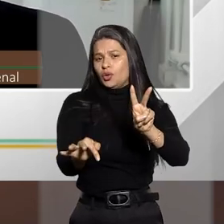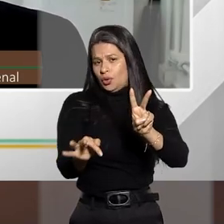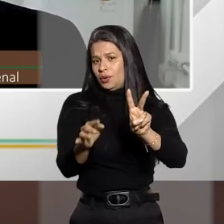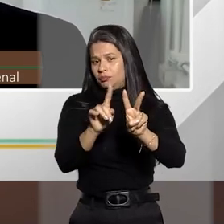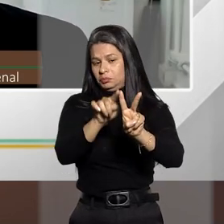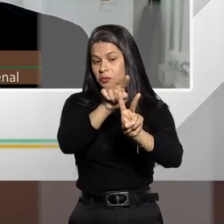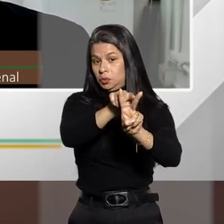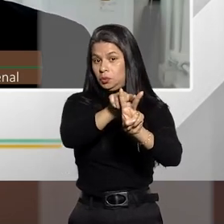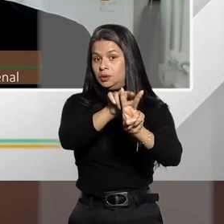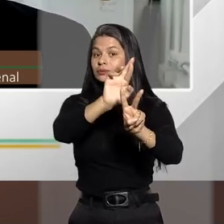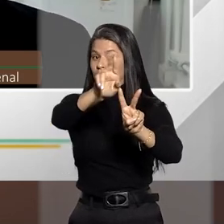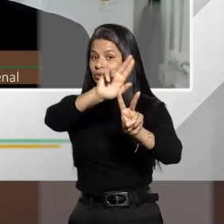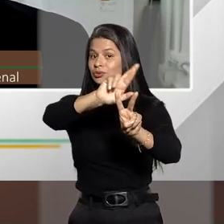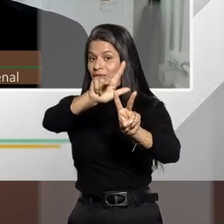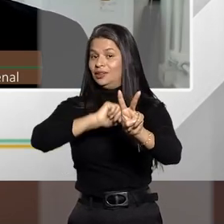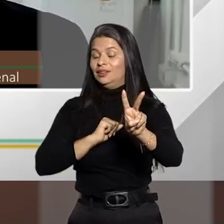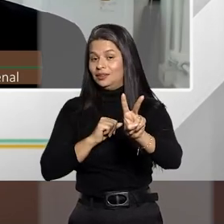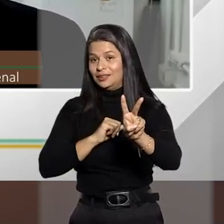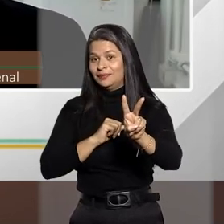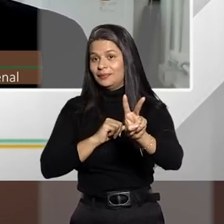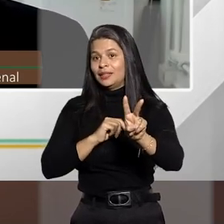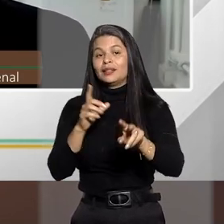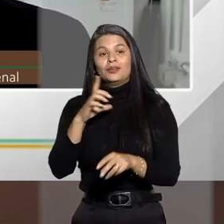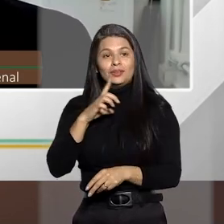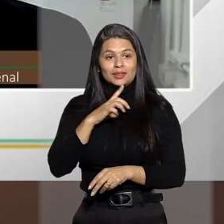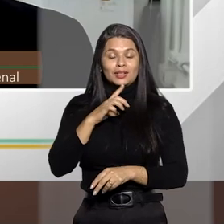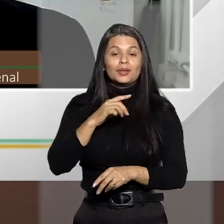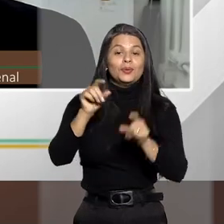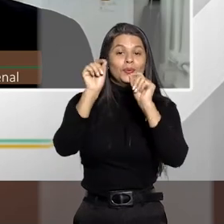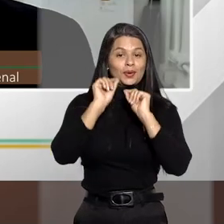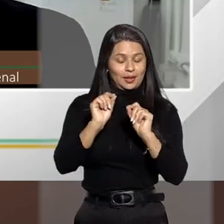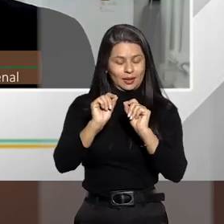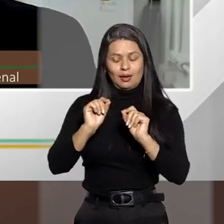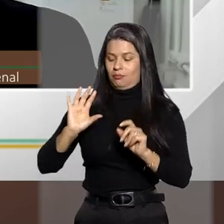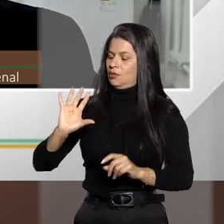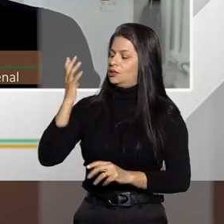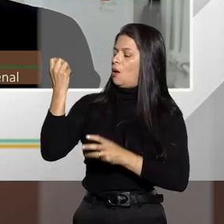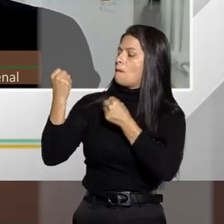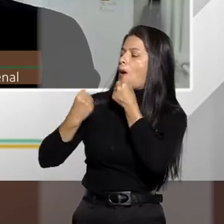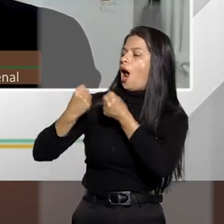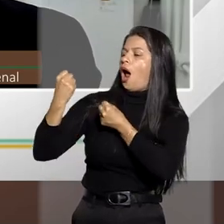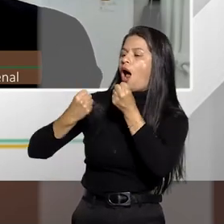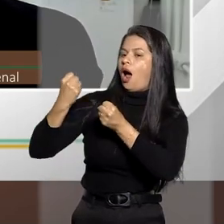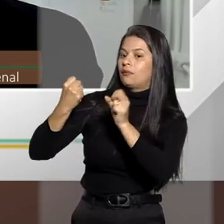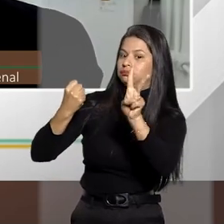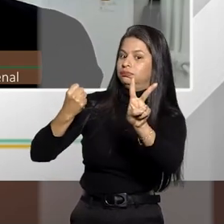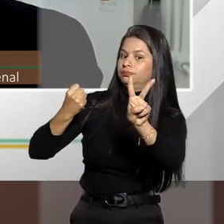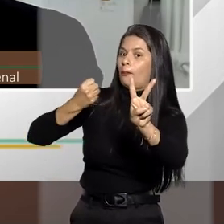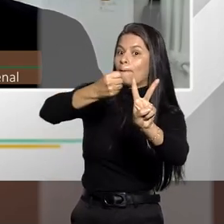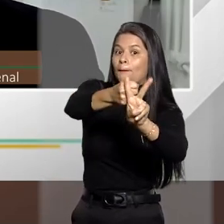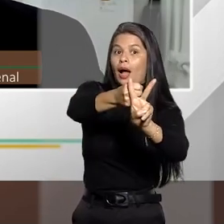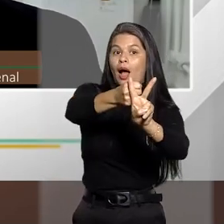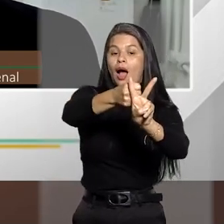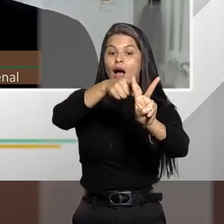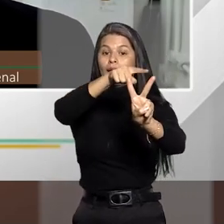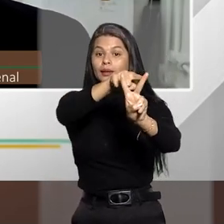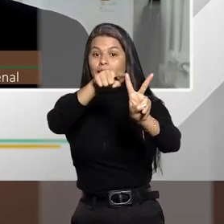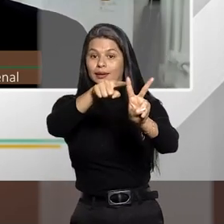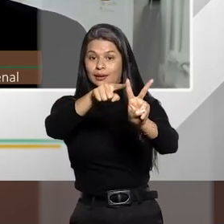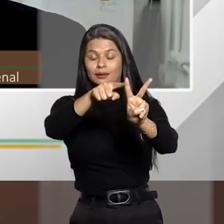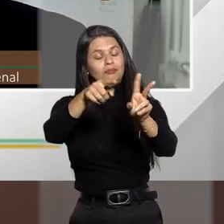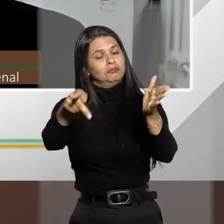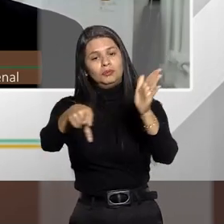duas, porque ele atropelou duas pessoas. Então, nós teríamos aí uma ação, dois resultados do mesmo tipo penal,